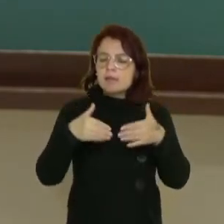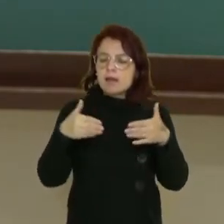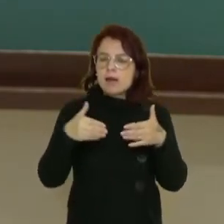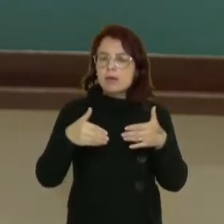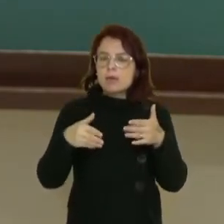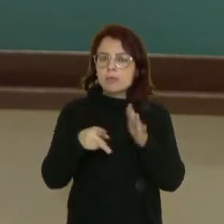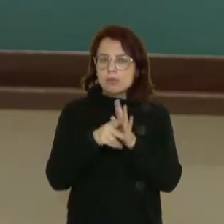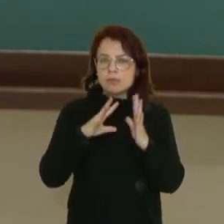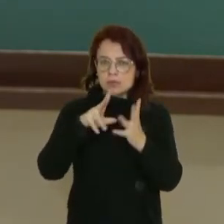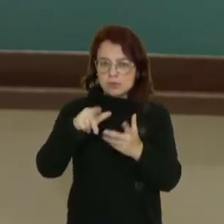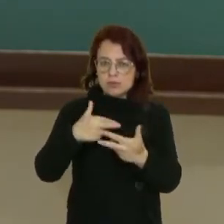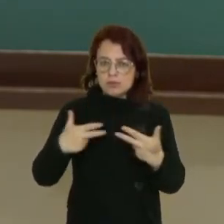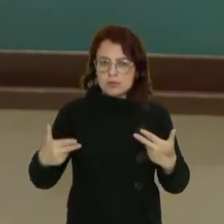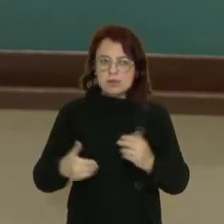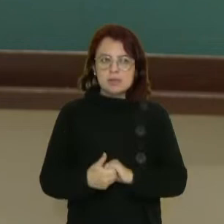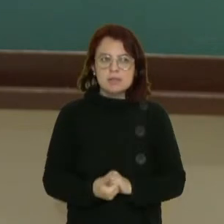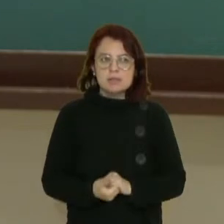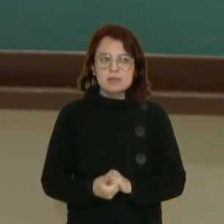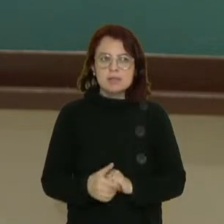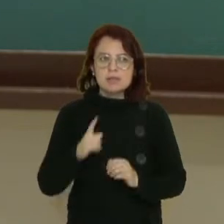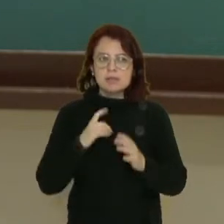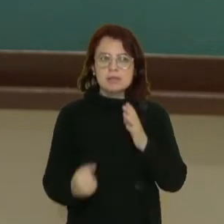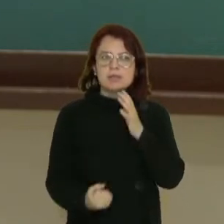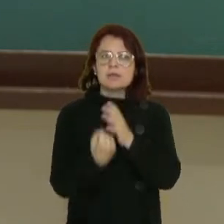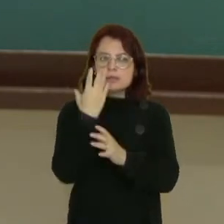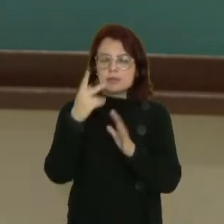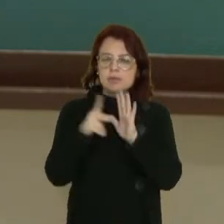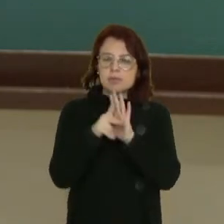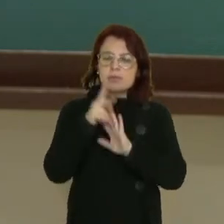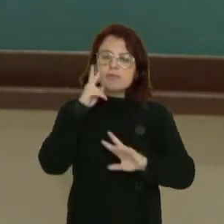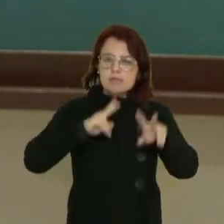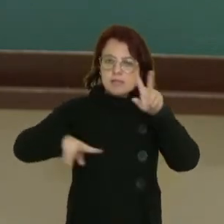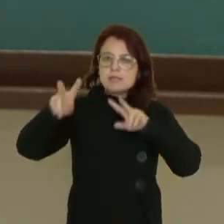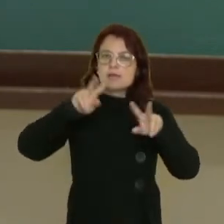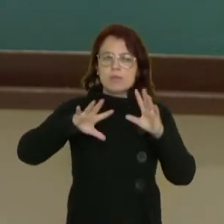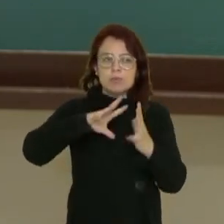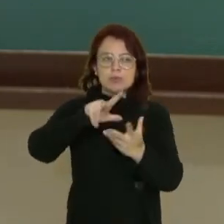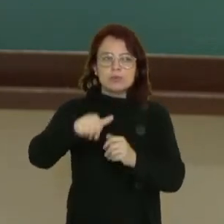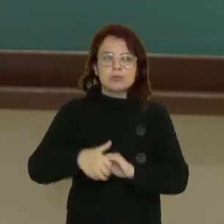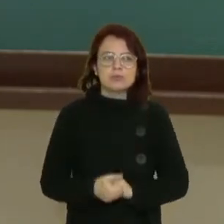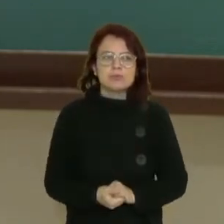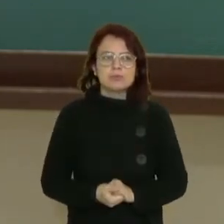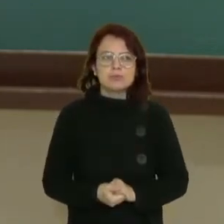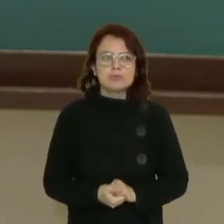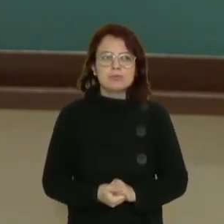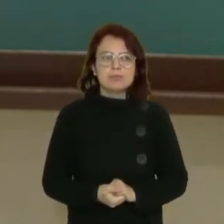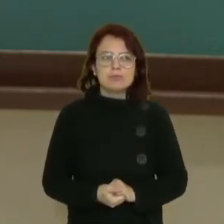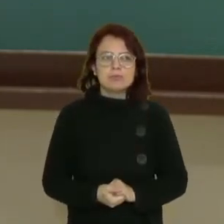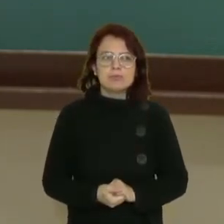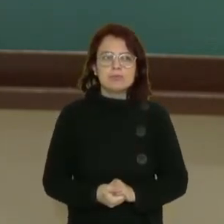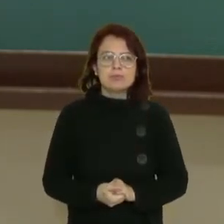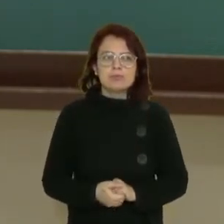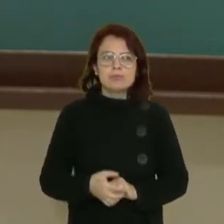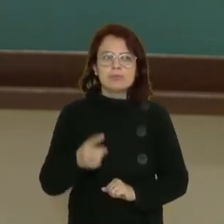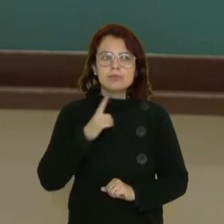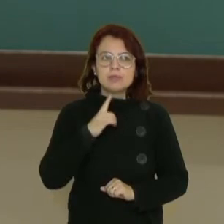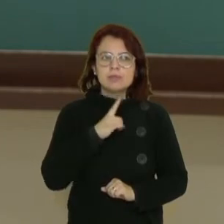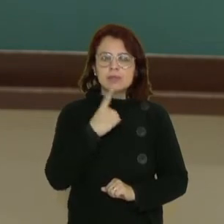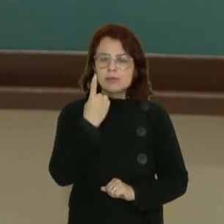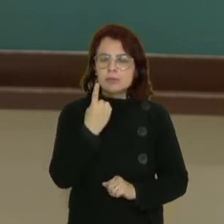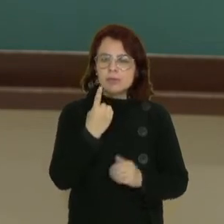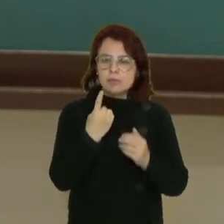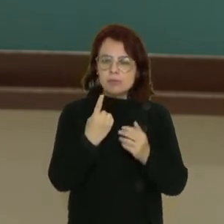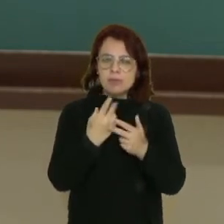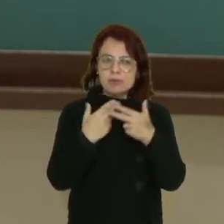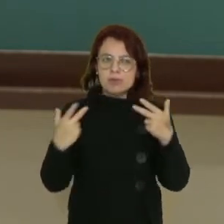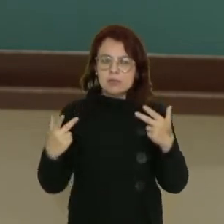morte, a própria morte, enfim, que constrói a visão de mundo. Tudo isso é cosmovisão. Um dos elementos que compõem